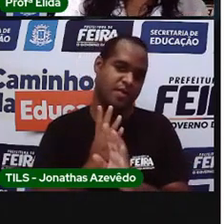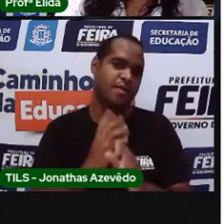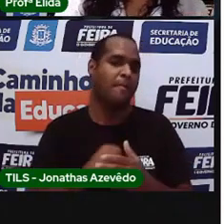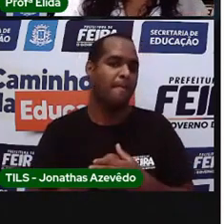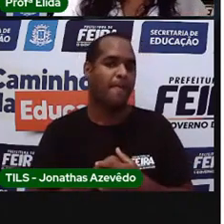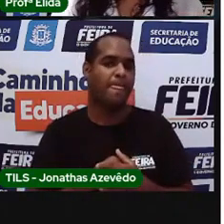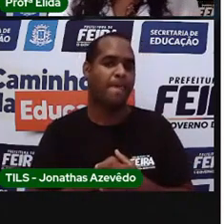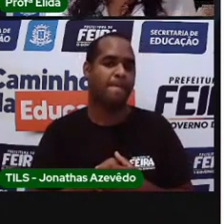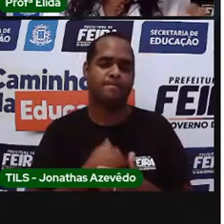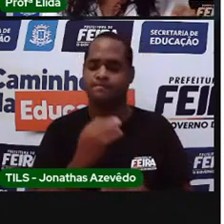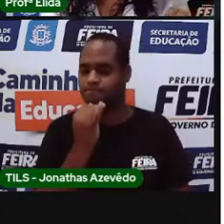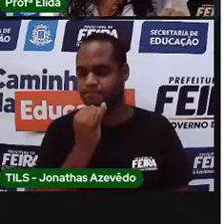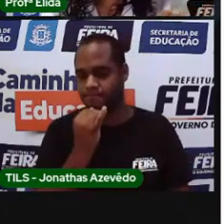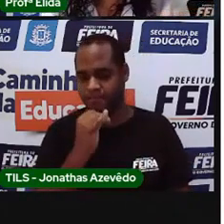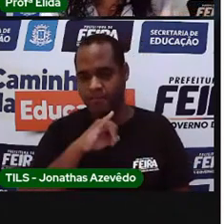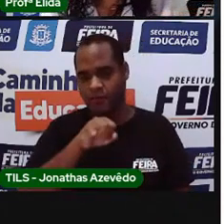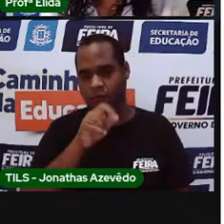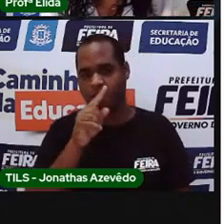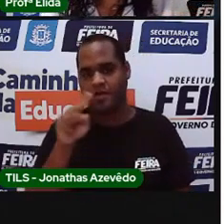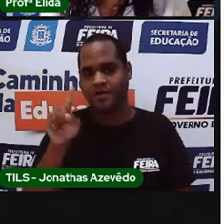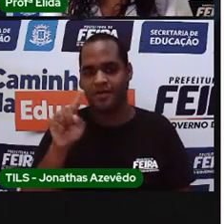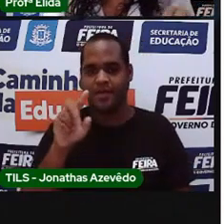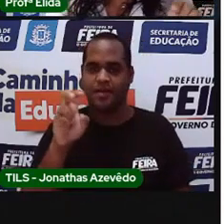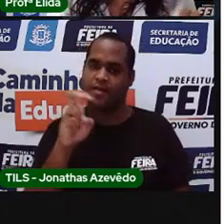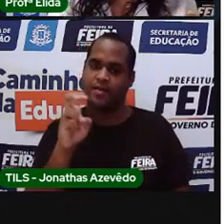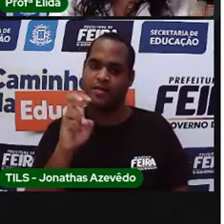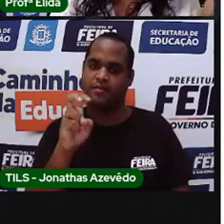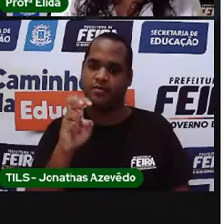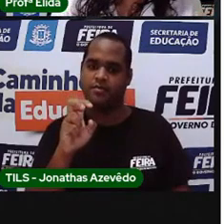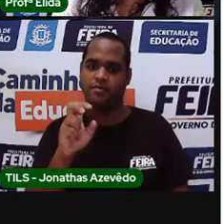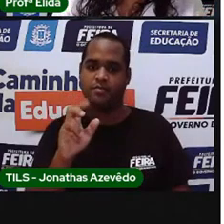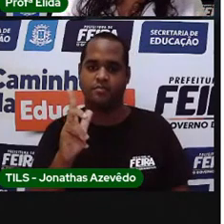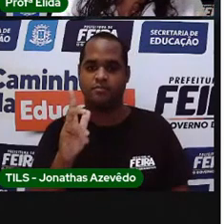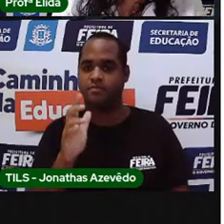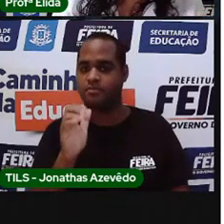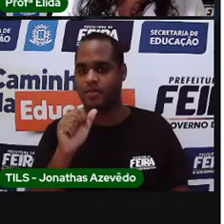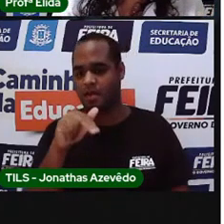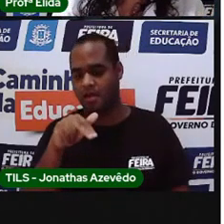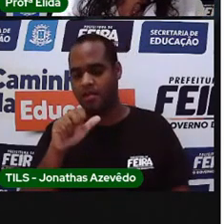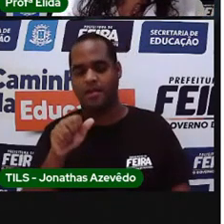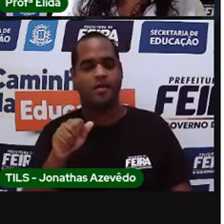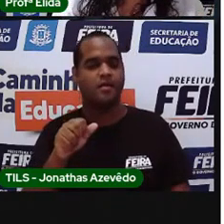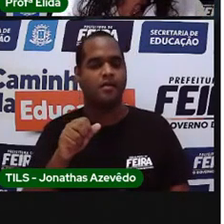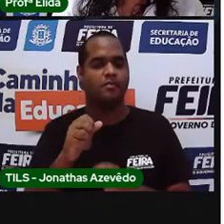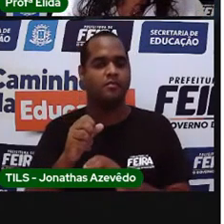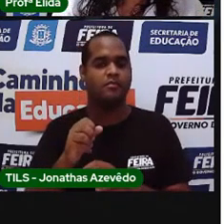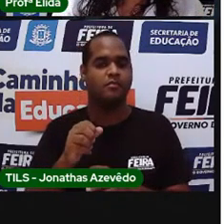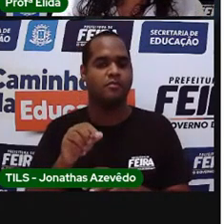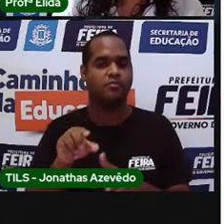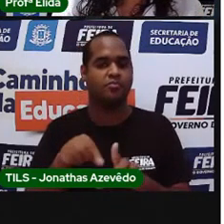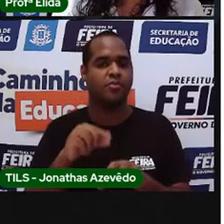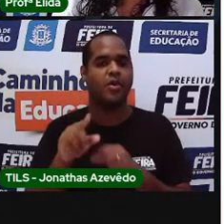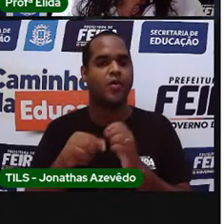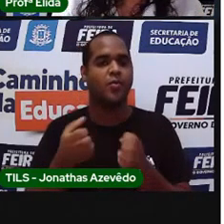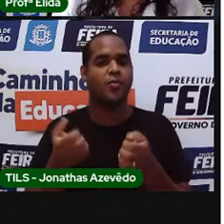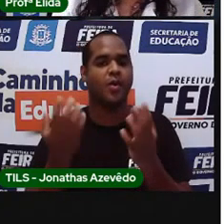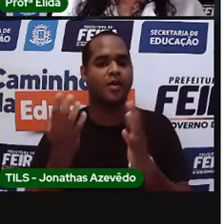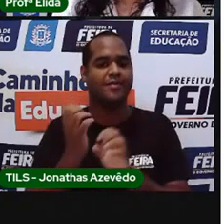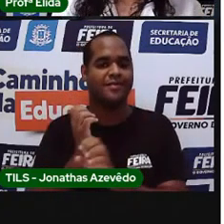Se João foi o quinto, Ana ocupa qual posição na fila?